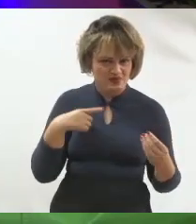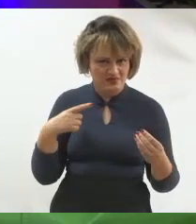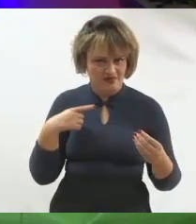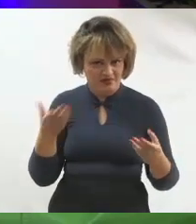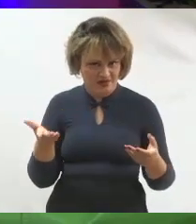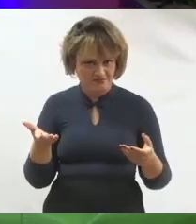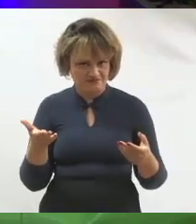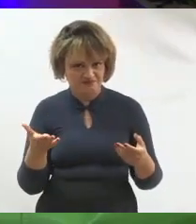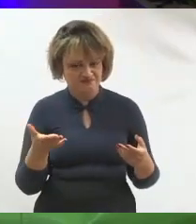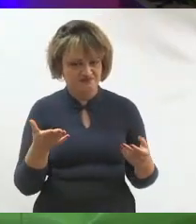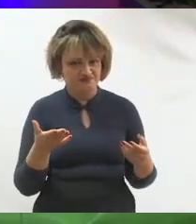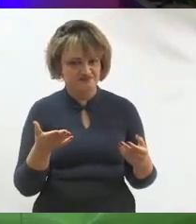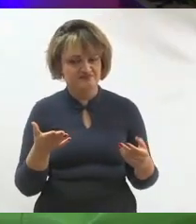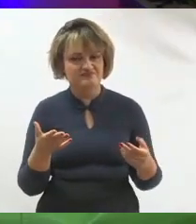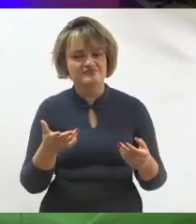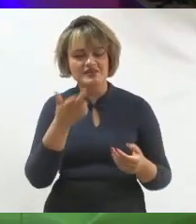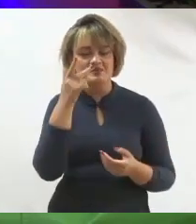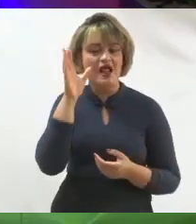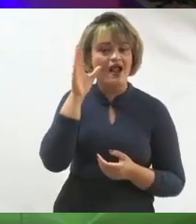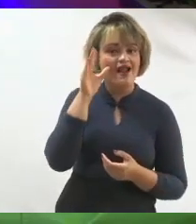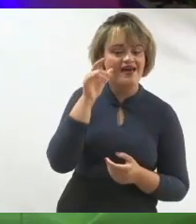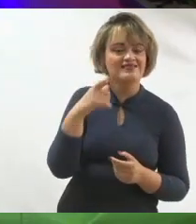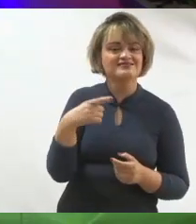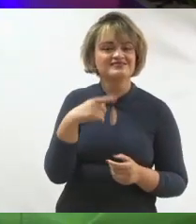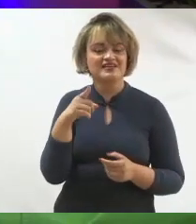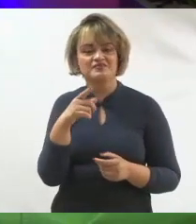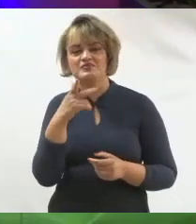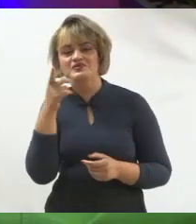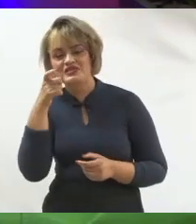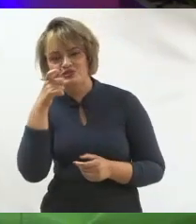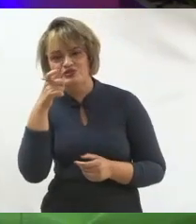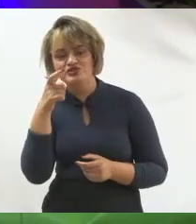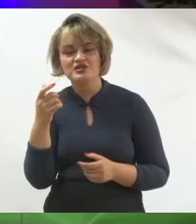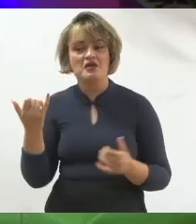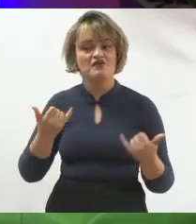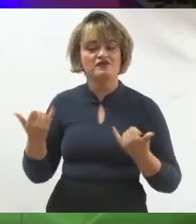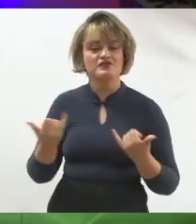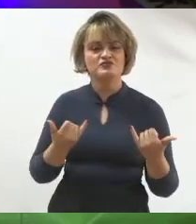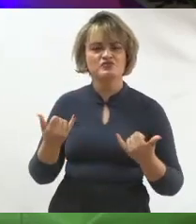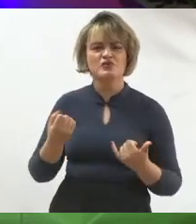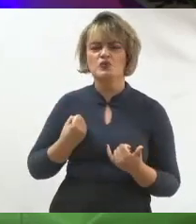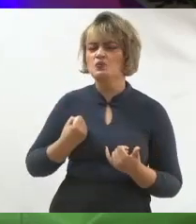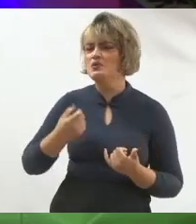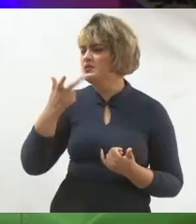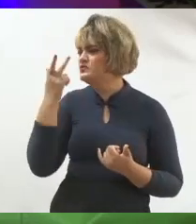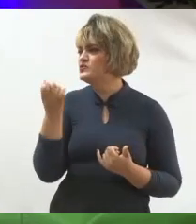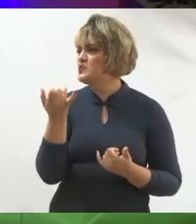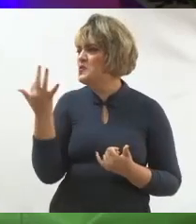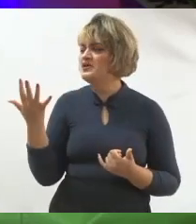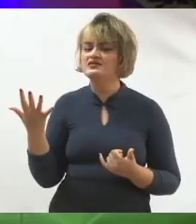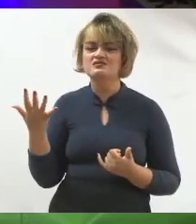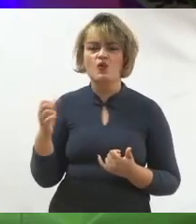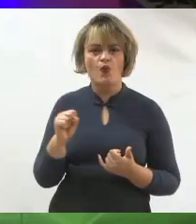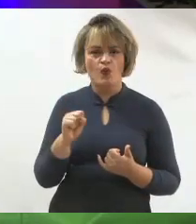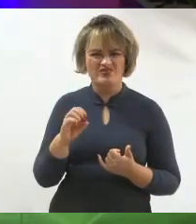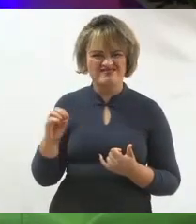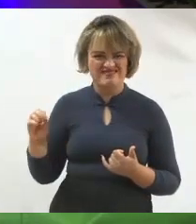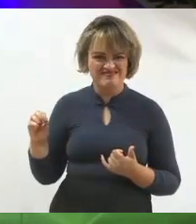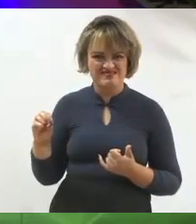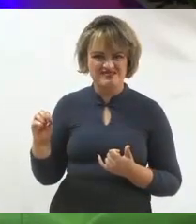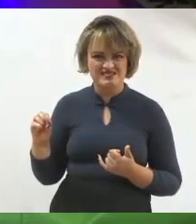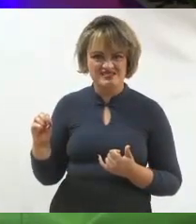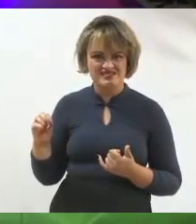aí uma espiadinha aí na nossa audiência. e me falou um número, estava chegando em 800 pessoas online.